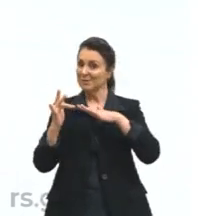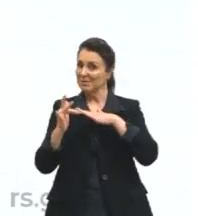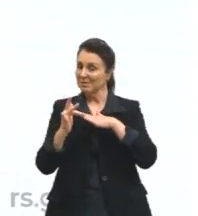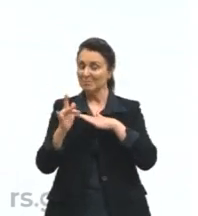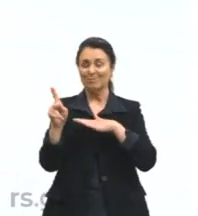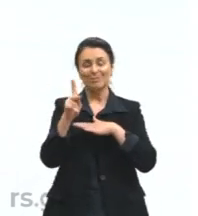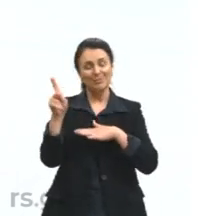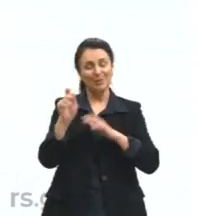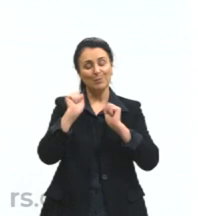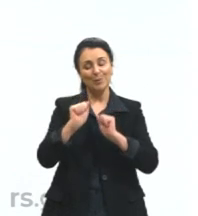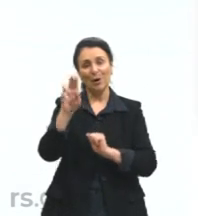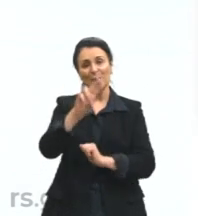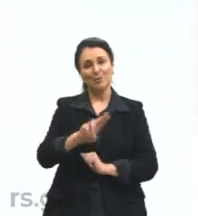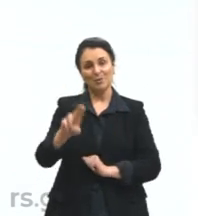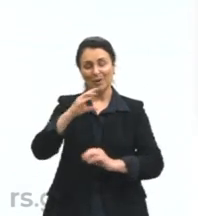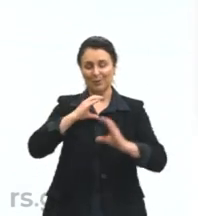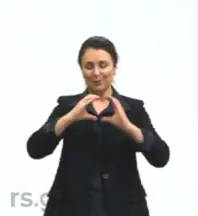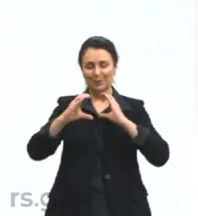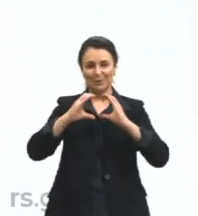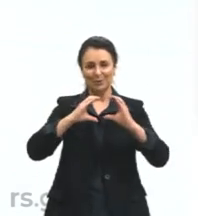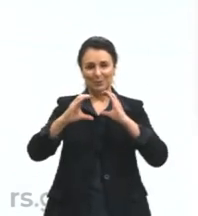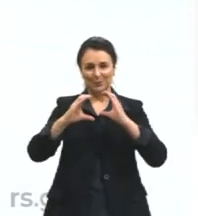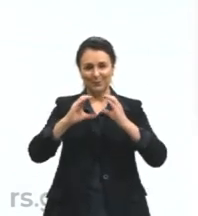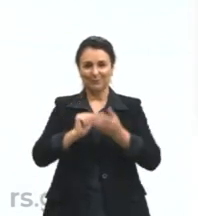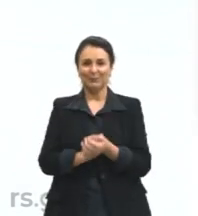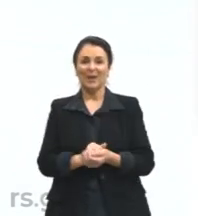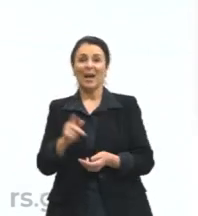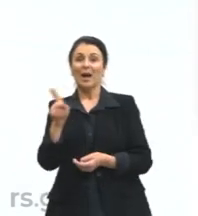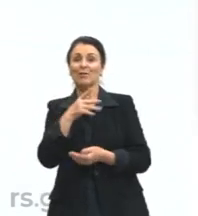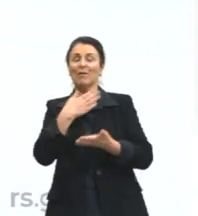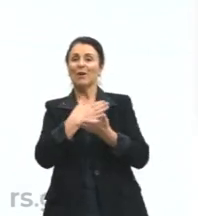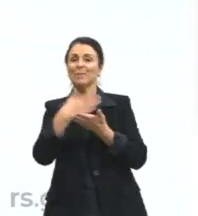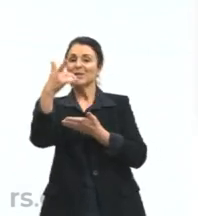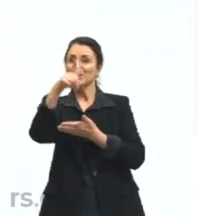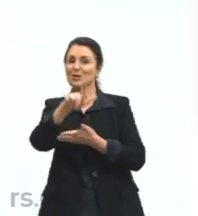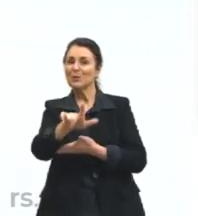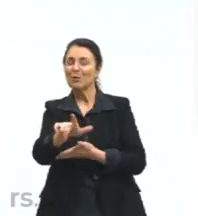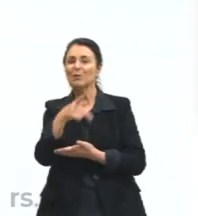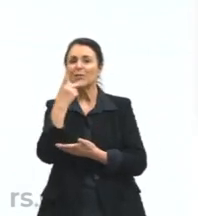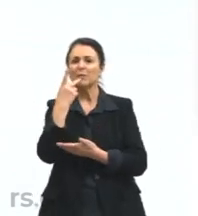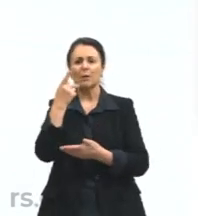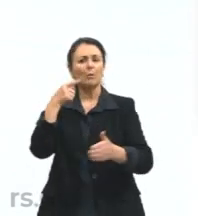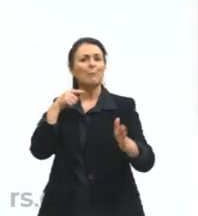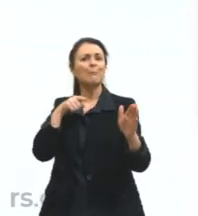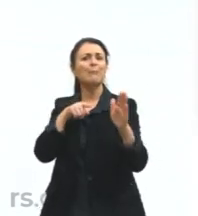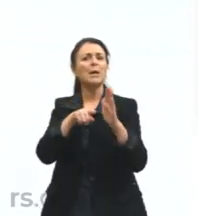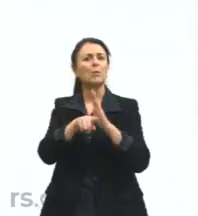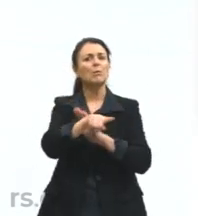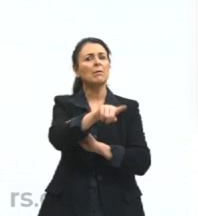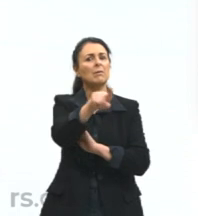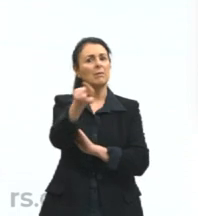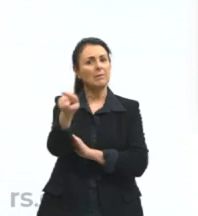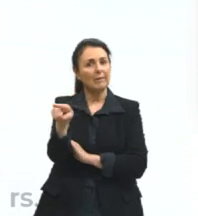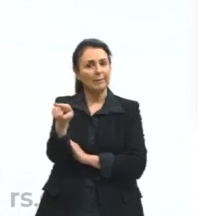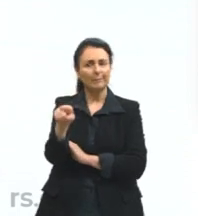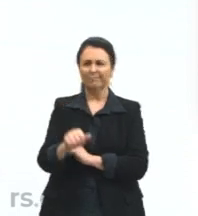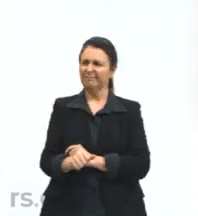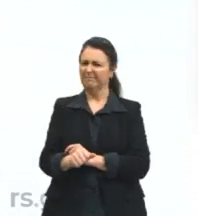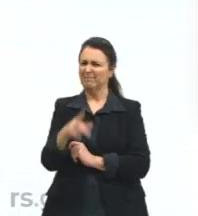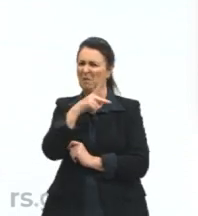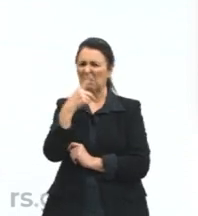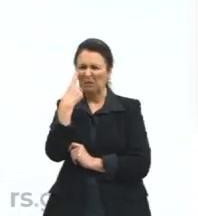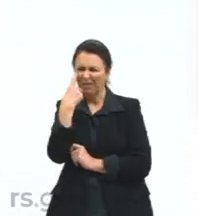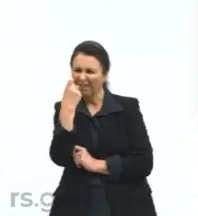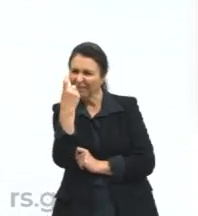gente poder conversar um pouquinho. Eu começo, de novo, fazendo uma pergunta para vocês. Que professora curiosa está